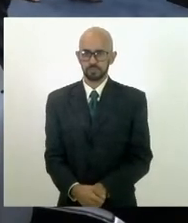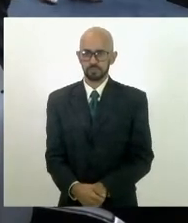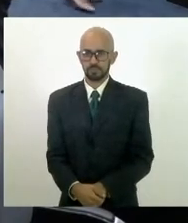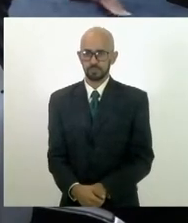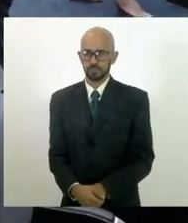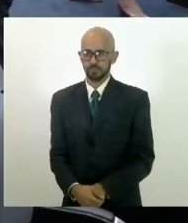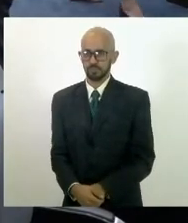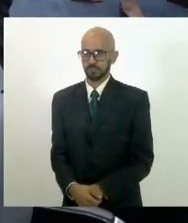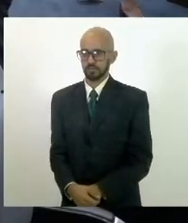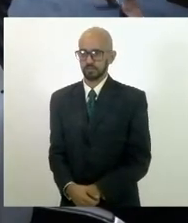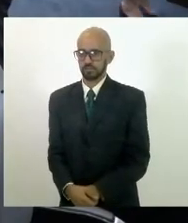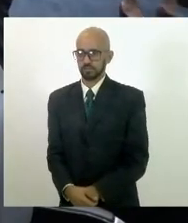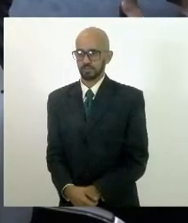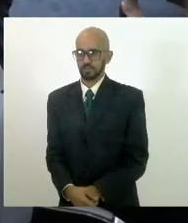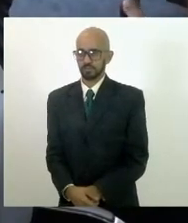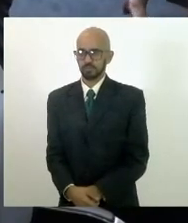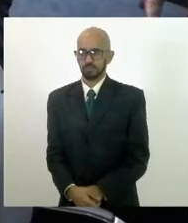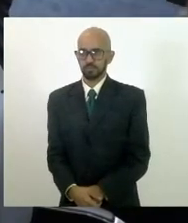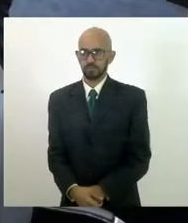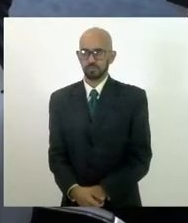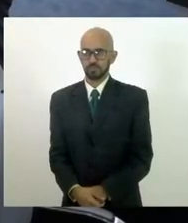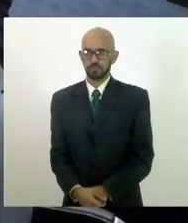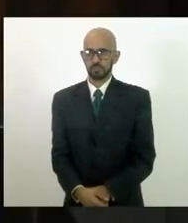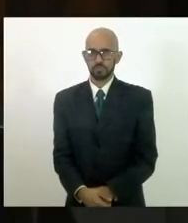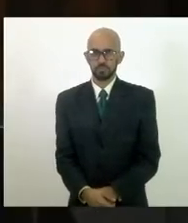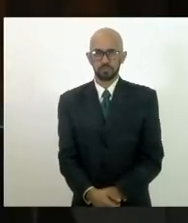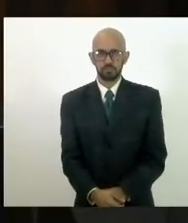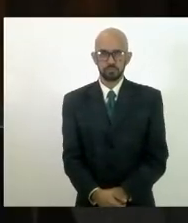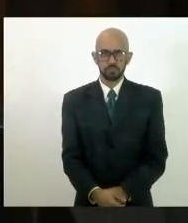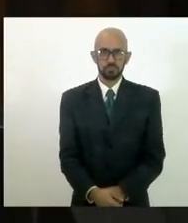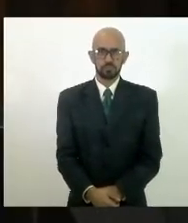Senhoras senhores deputados,